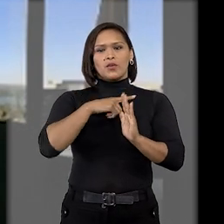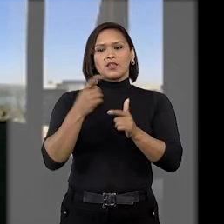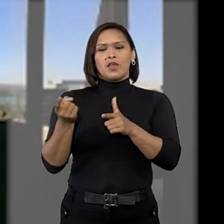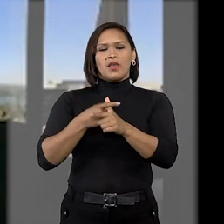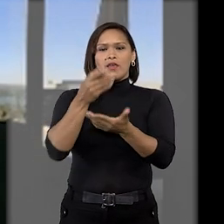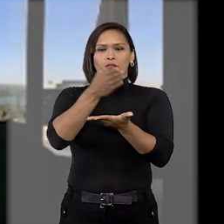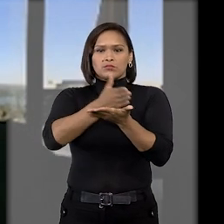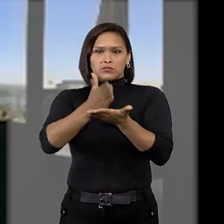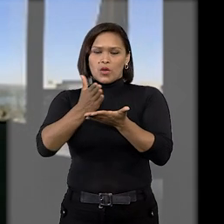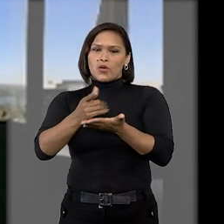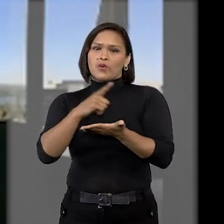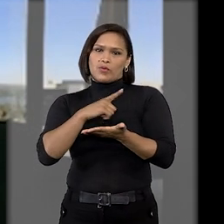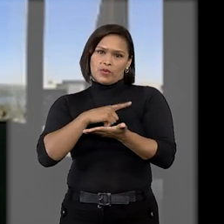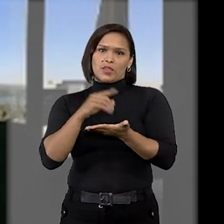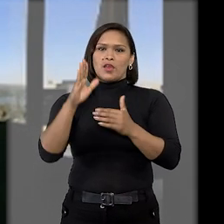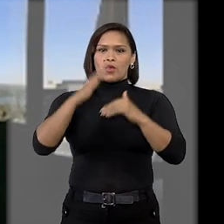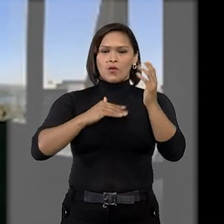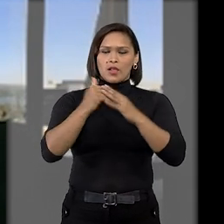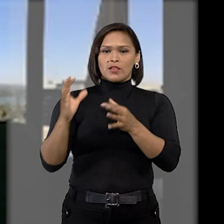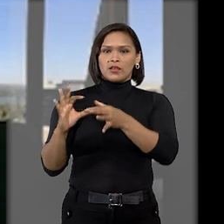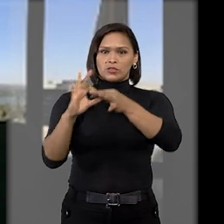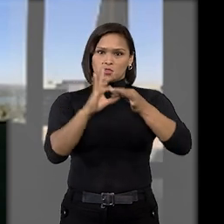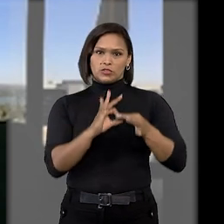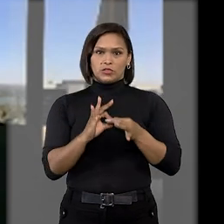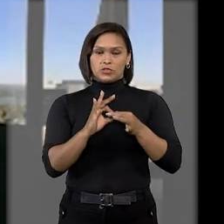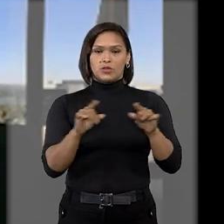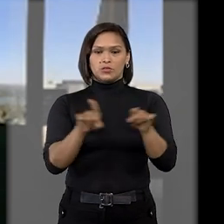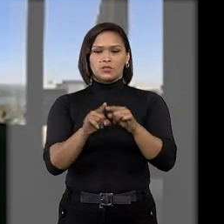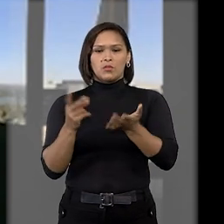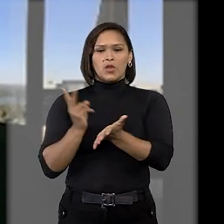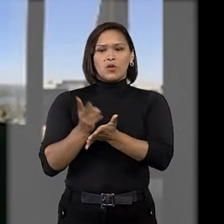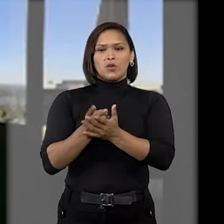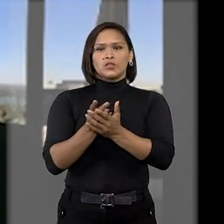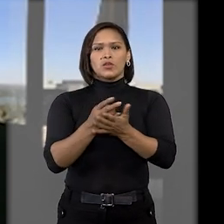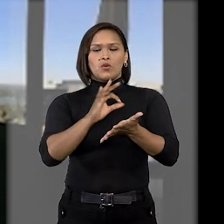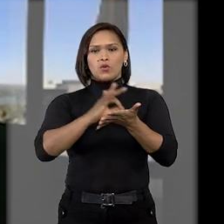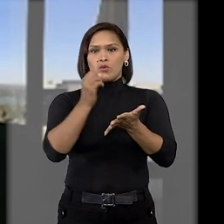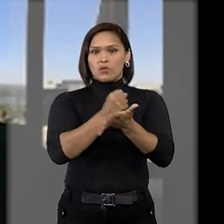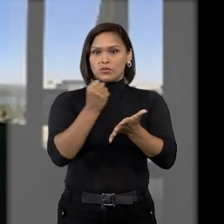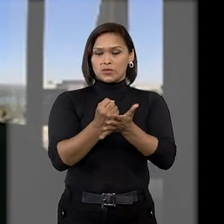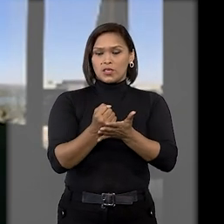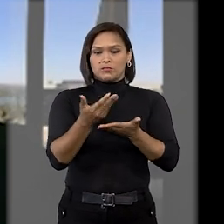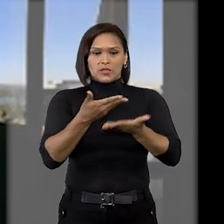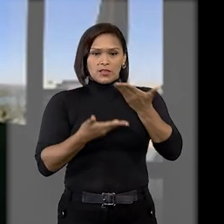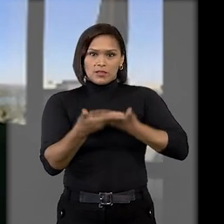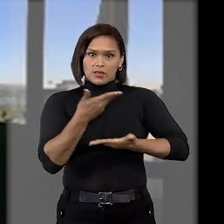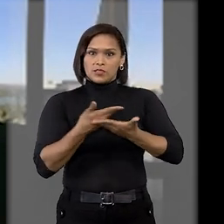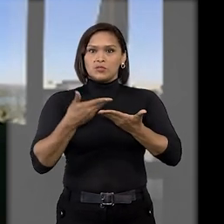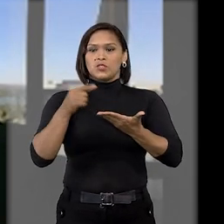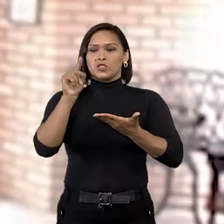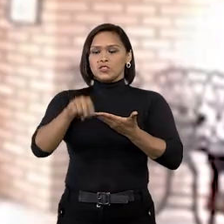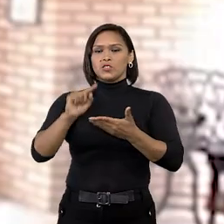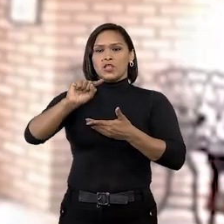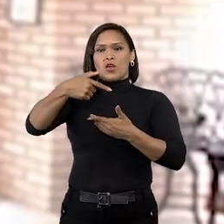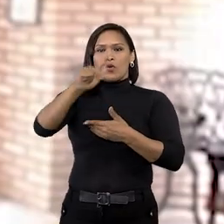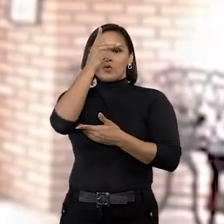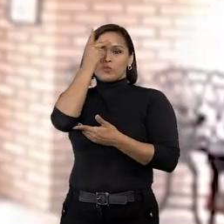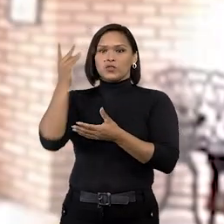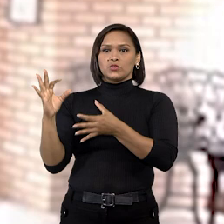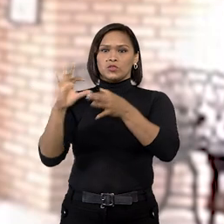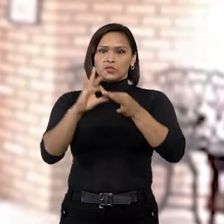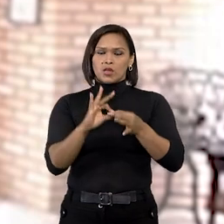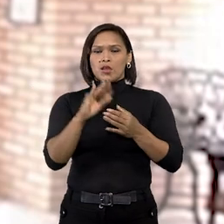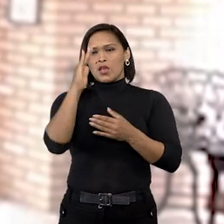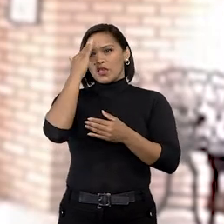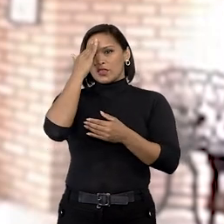das cotas possuía na qualidade de sócio decorrentes do contrato social e transmitidas ao sessionário, não estando